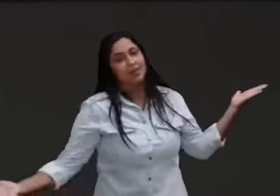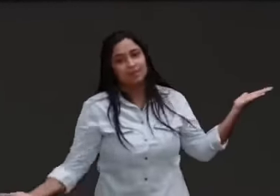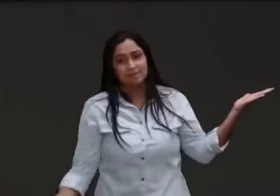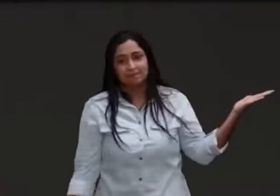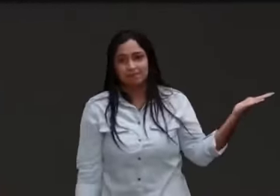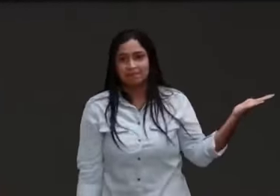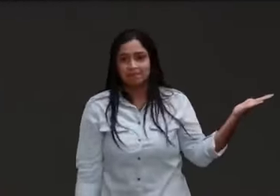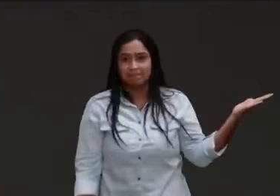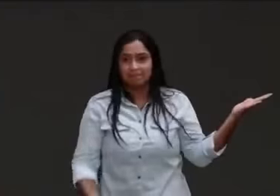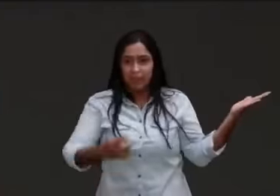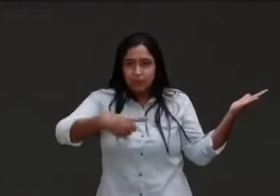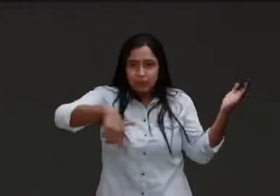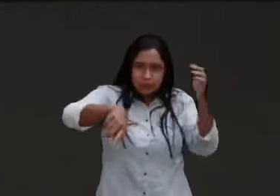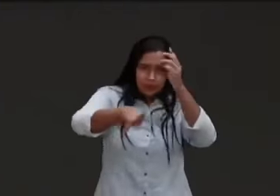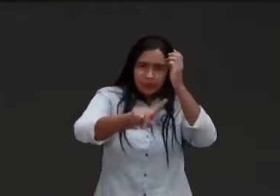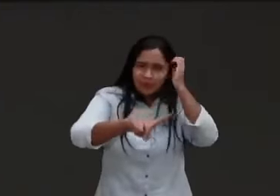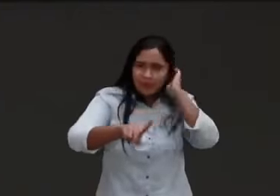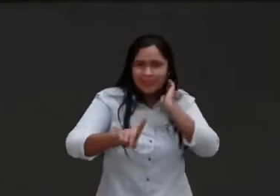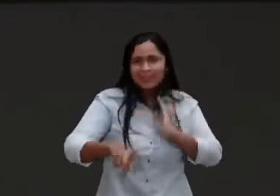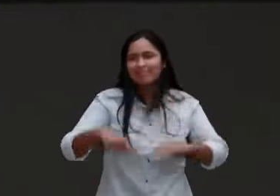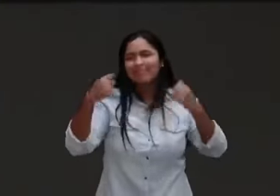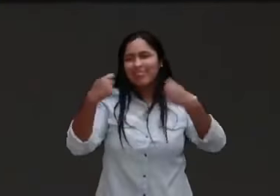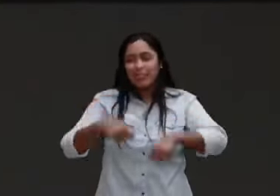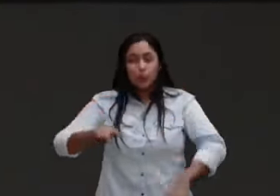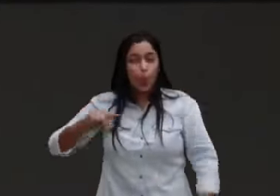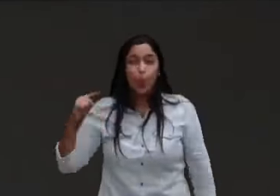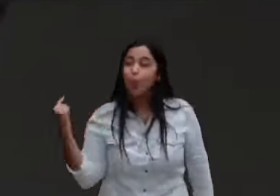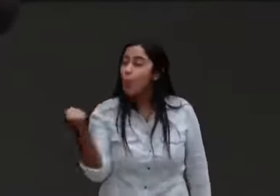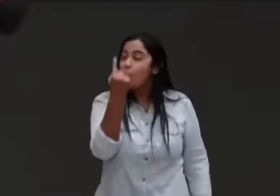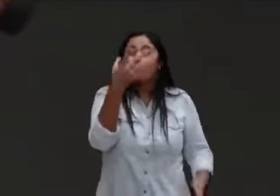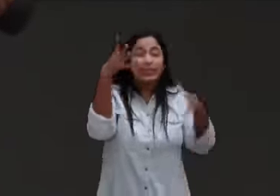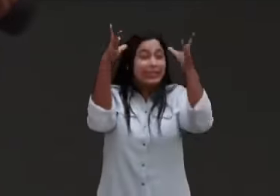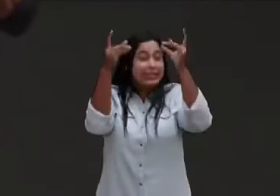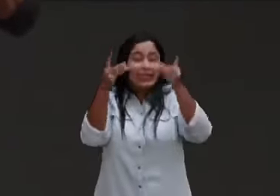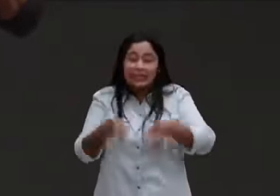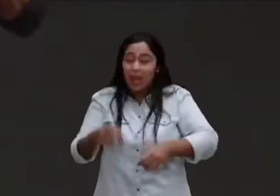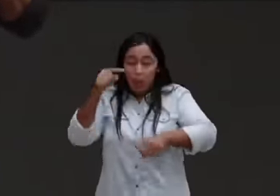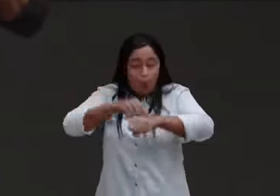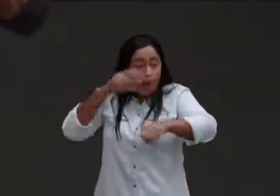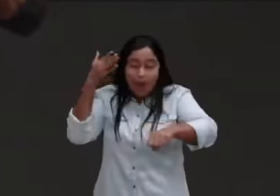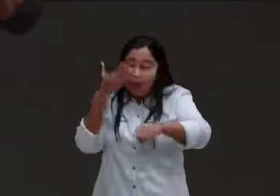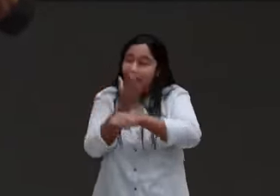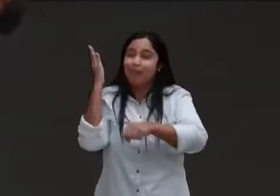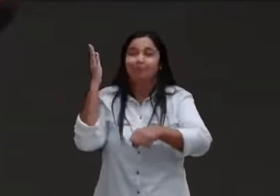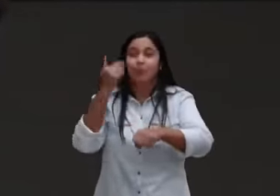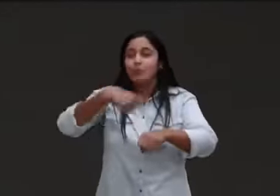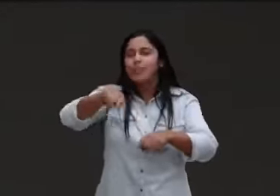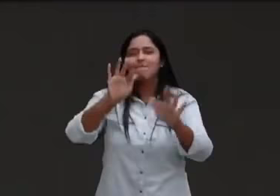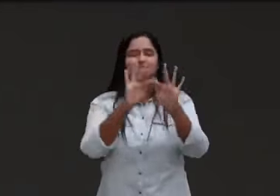Basta um momento, para acabar a tua alegria. Basta um momento, para você sentir nojo de você mesmo.